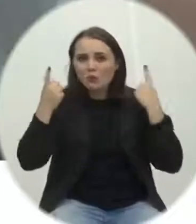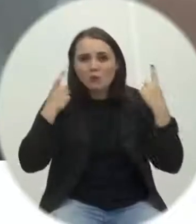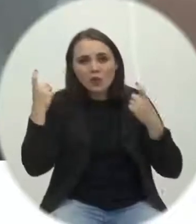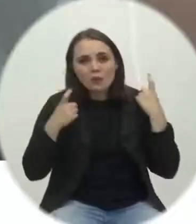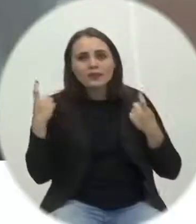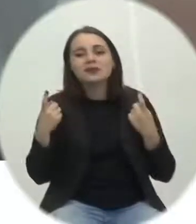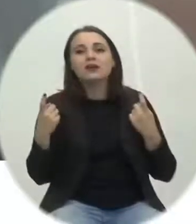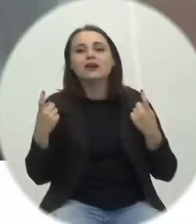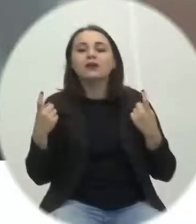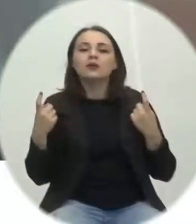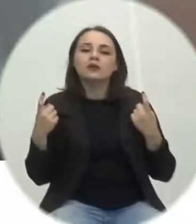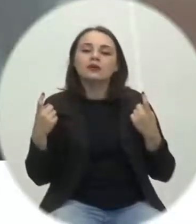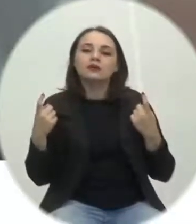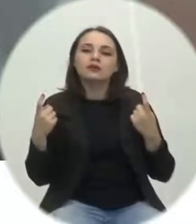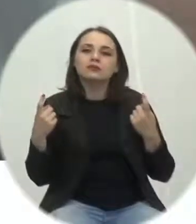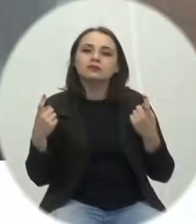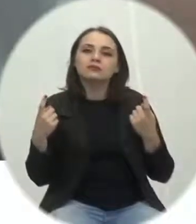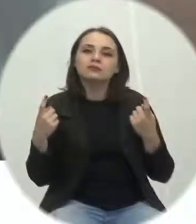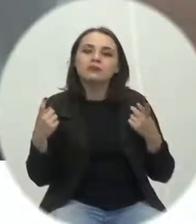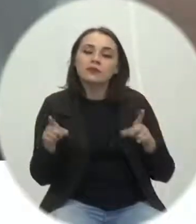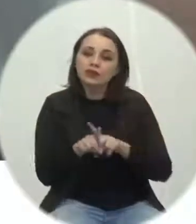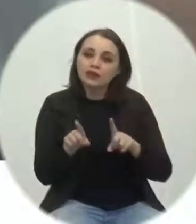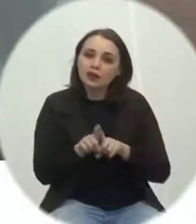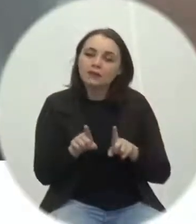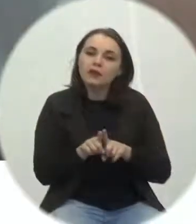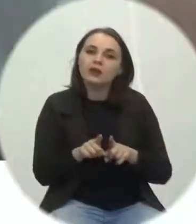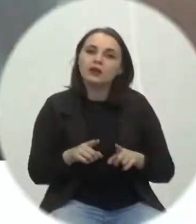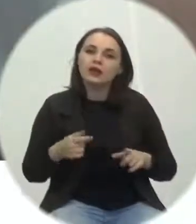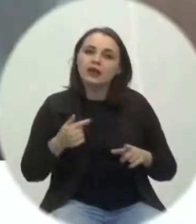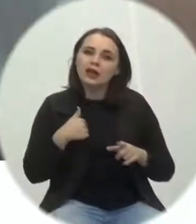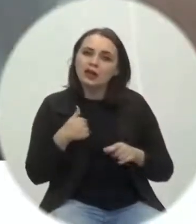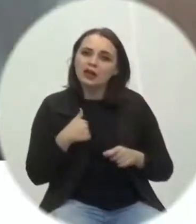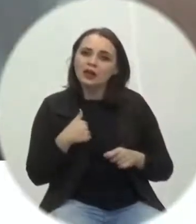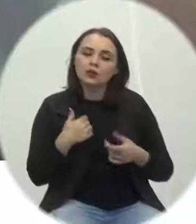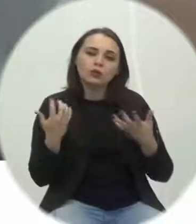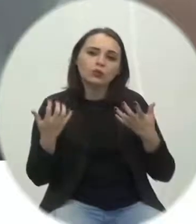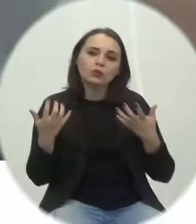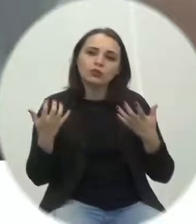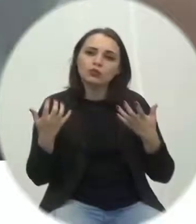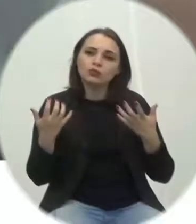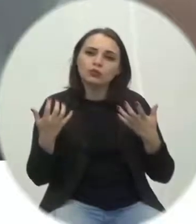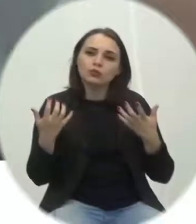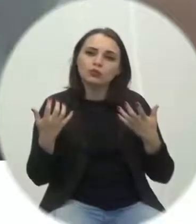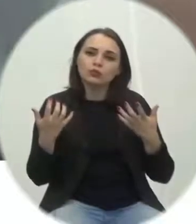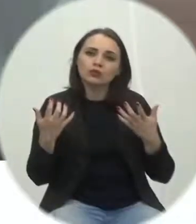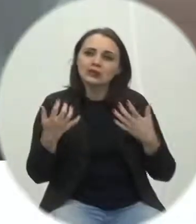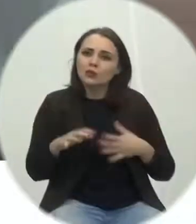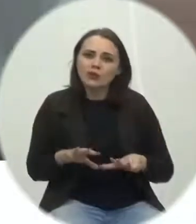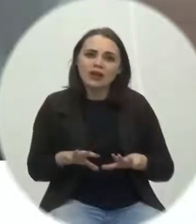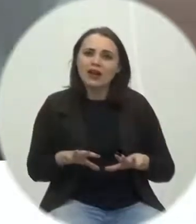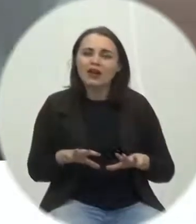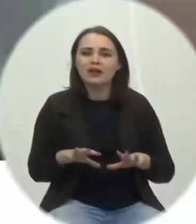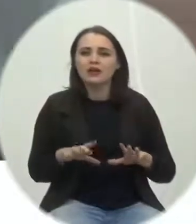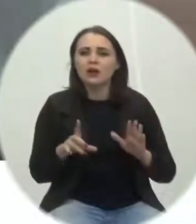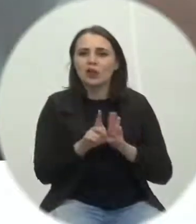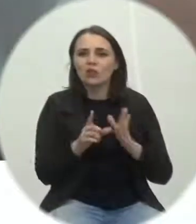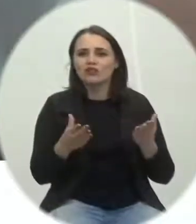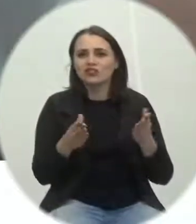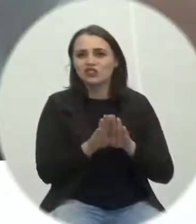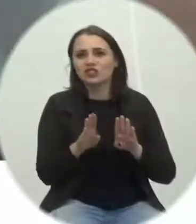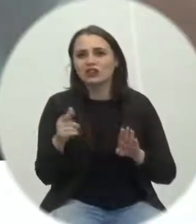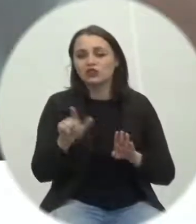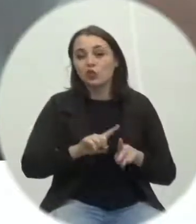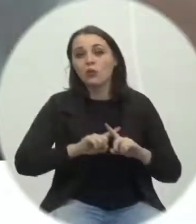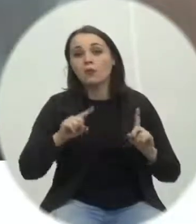enfim também sou totalmente contrário a qualquer forma de lockdown mas também